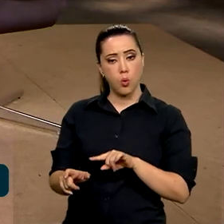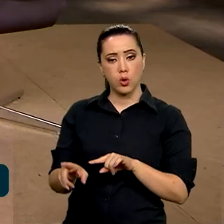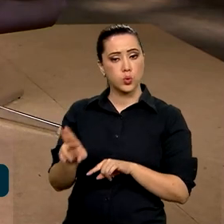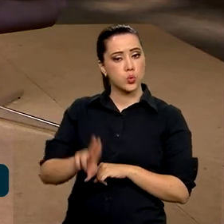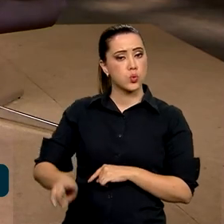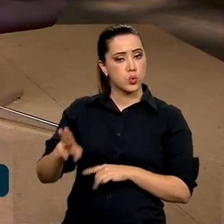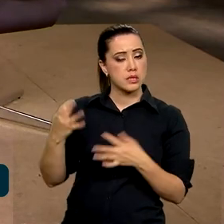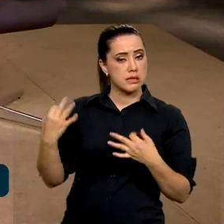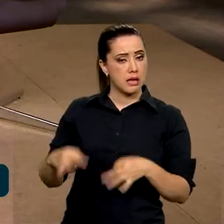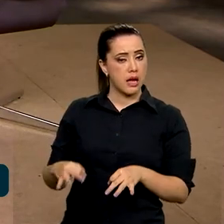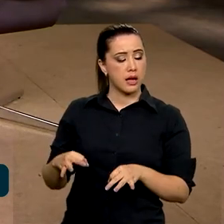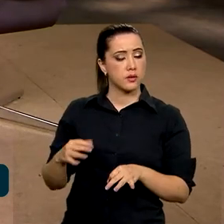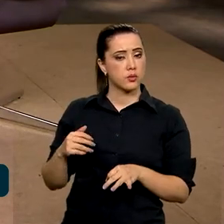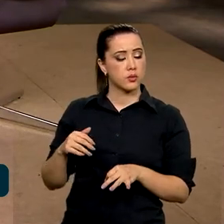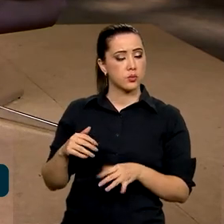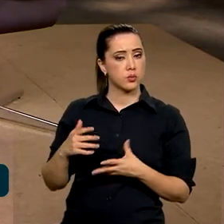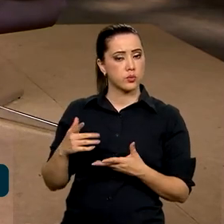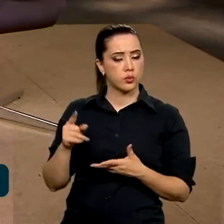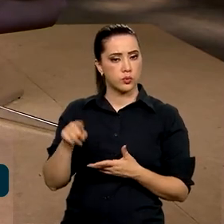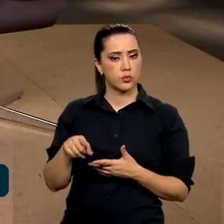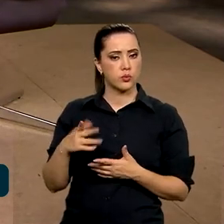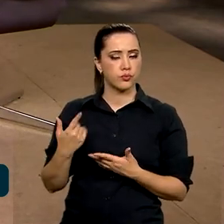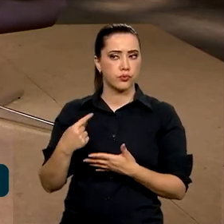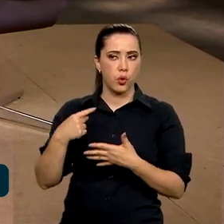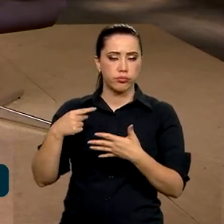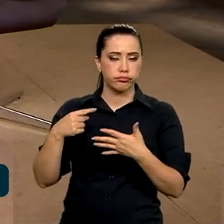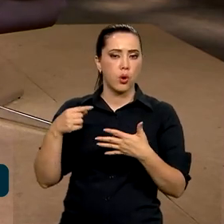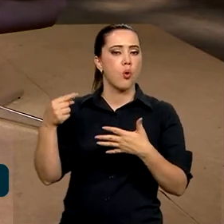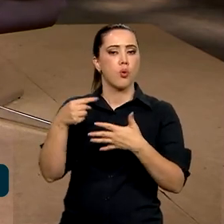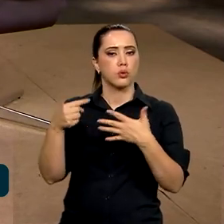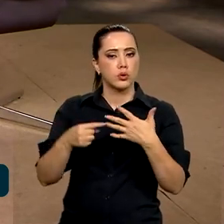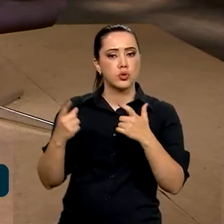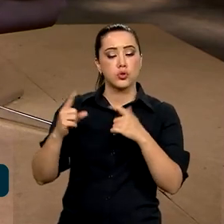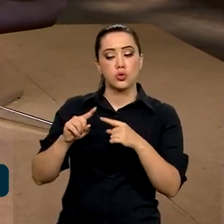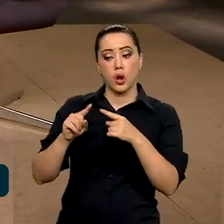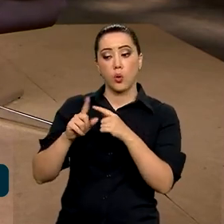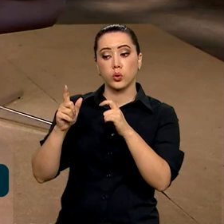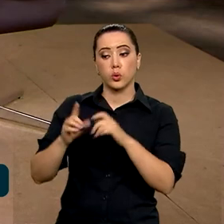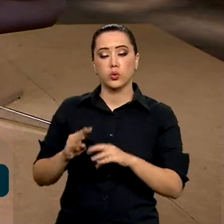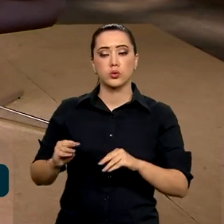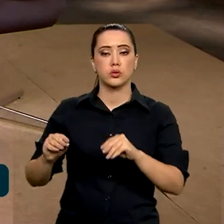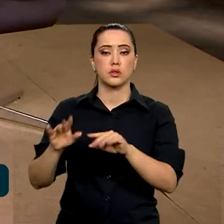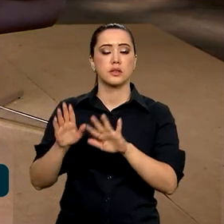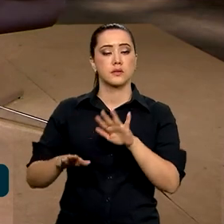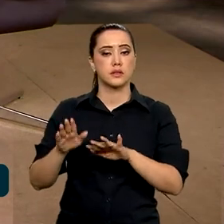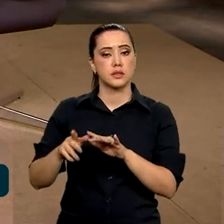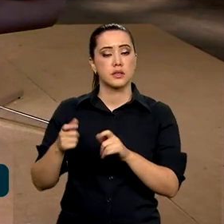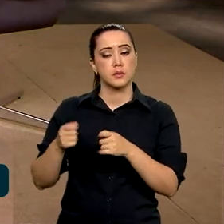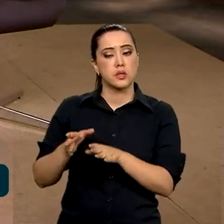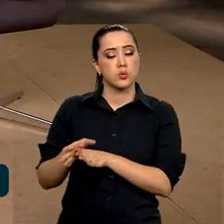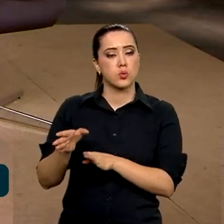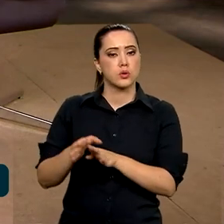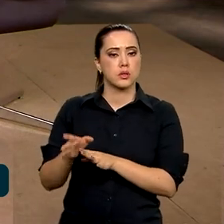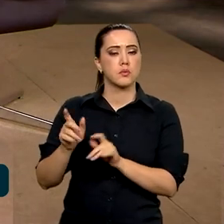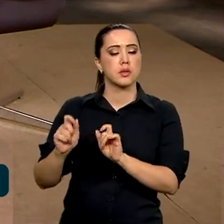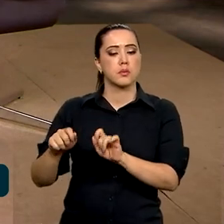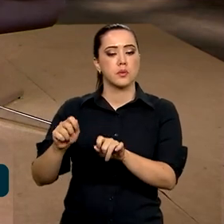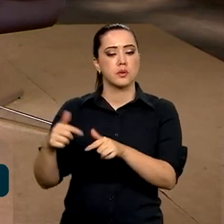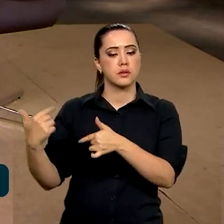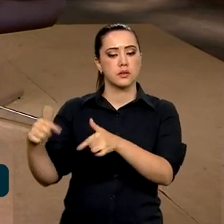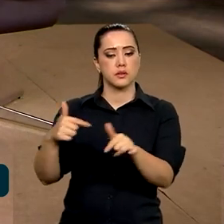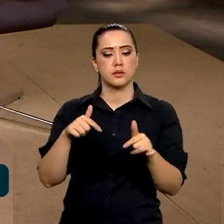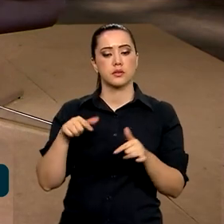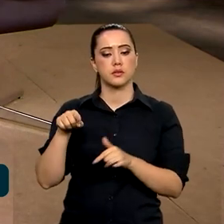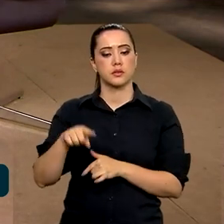às vezes, as práticas mais indicadas, né? Para aquele tipo de solo. Então, às vezes, ele precisa de uma orientação para que ele possa trabalhar